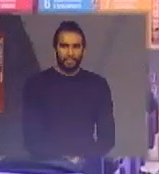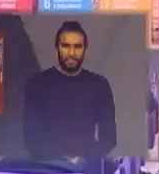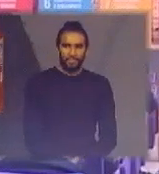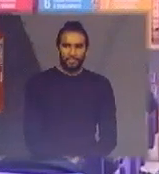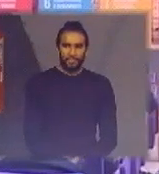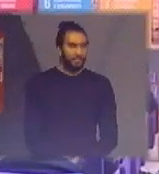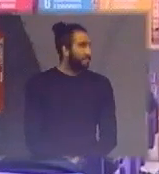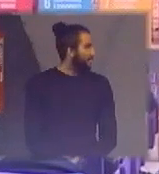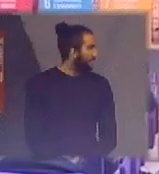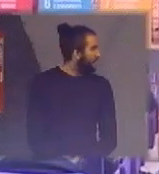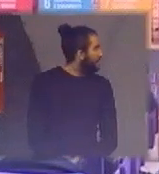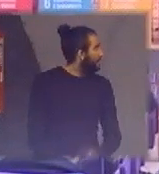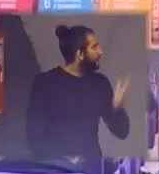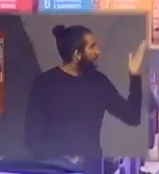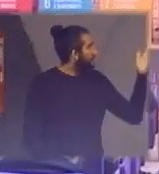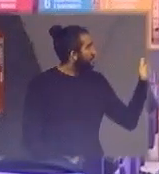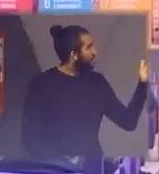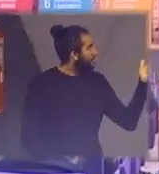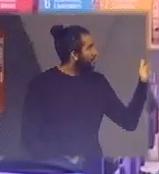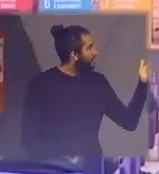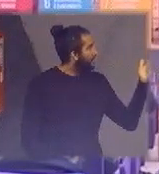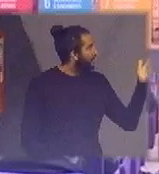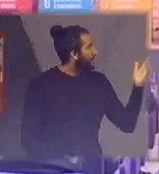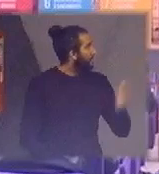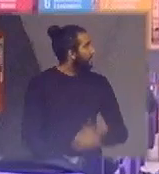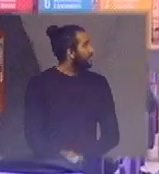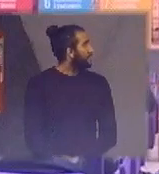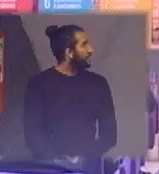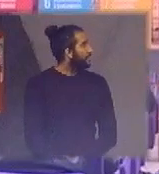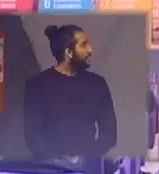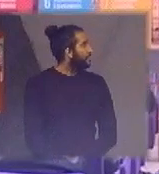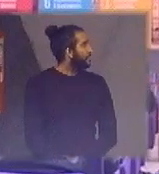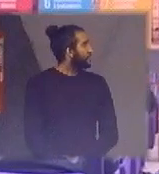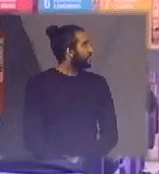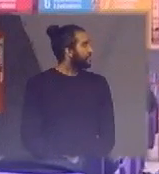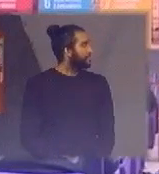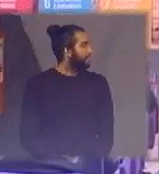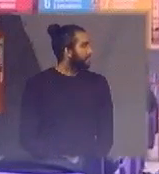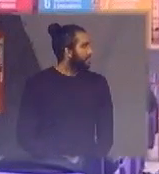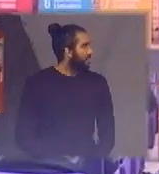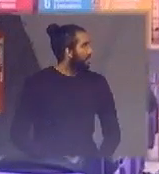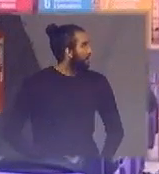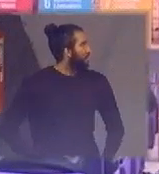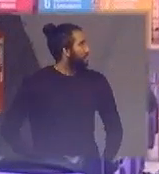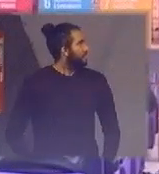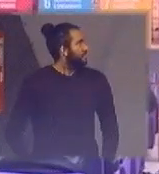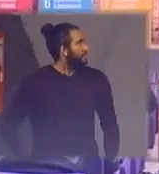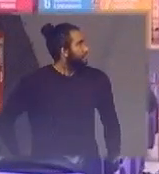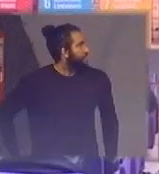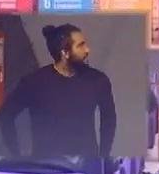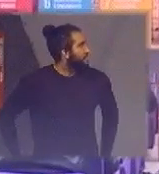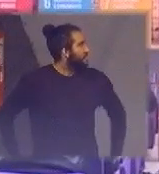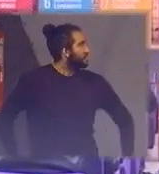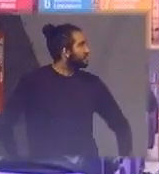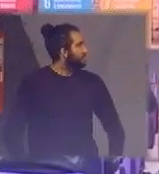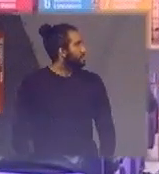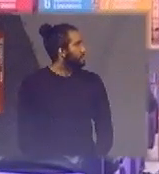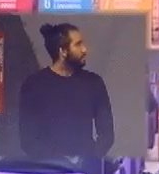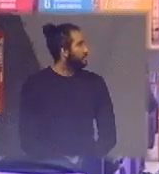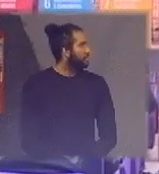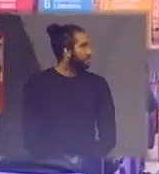que cuidados adotar na manutenção de equipamentos de impressão no ambiente interno do órgão quais os riscos